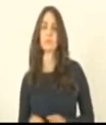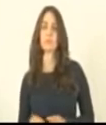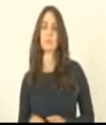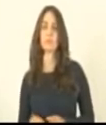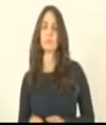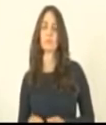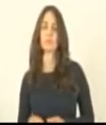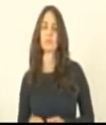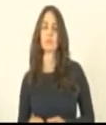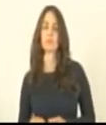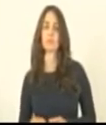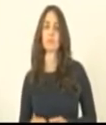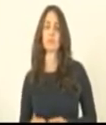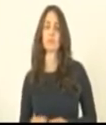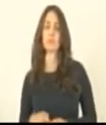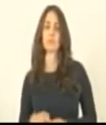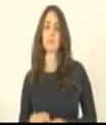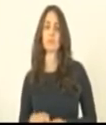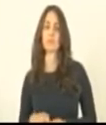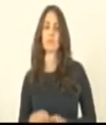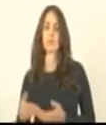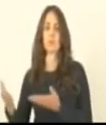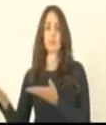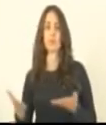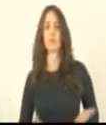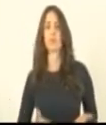Chamei o sósia de Roberto Carlos para te auxiliar agora.